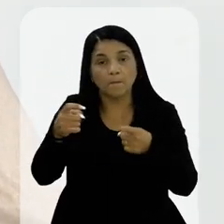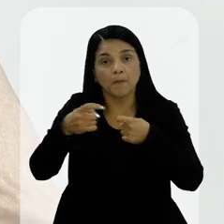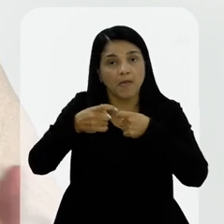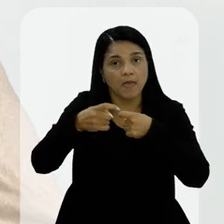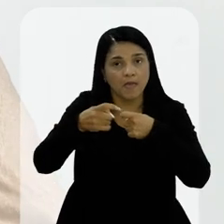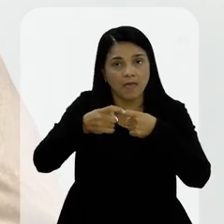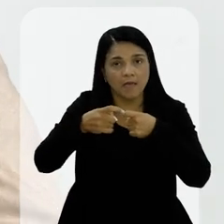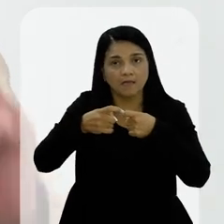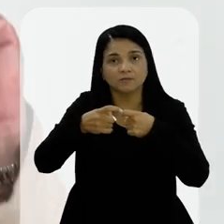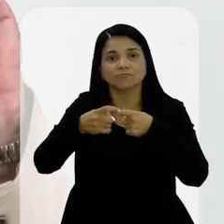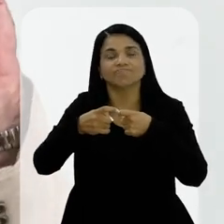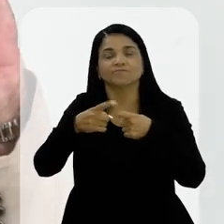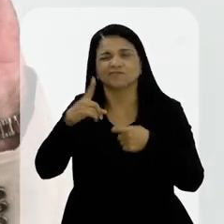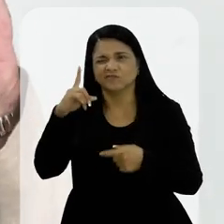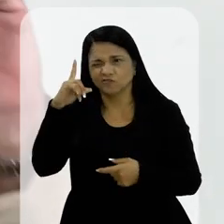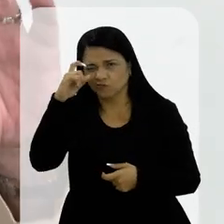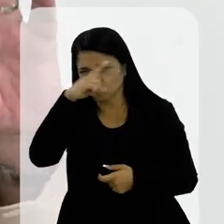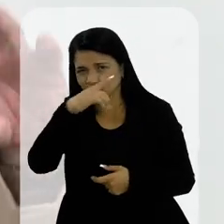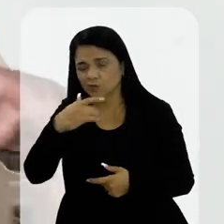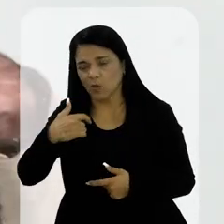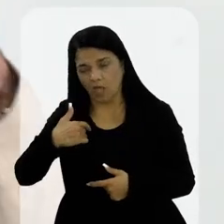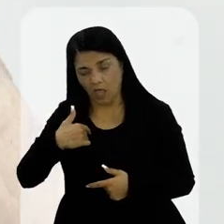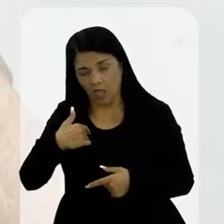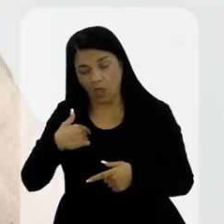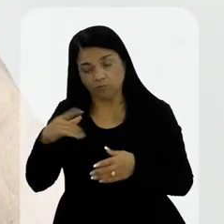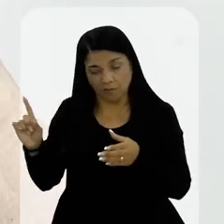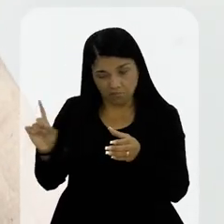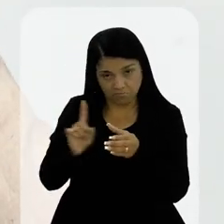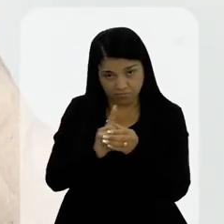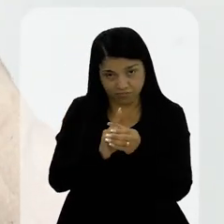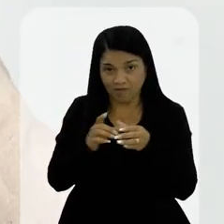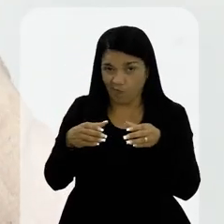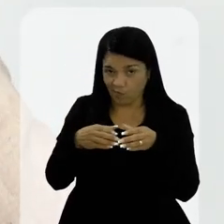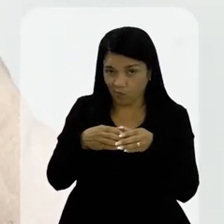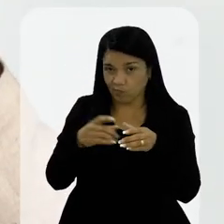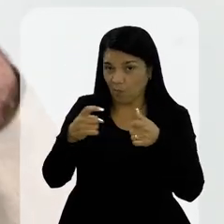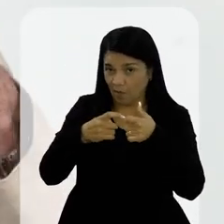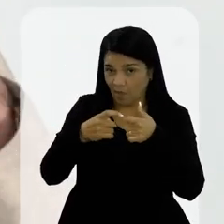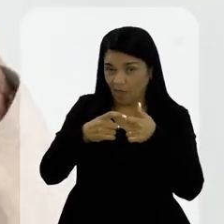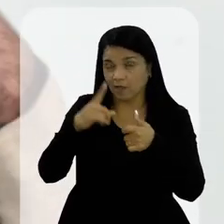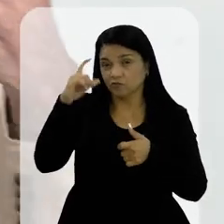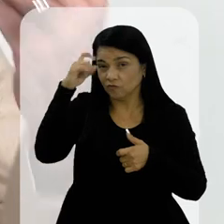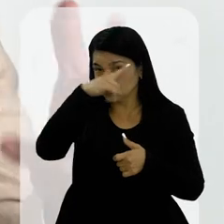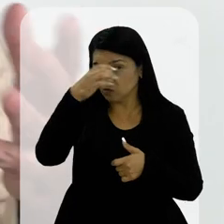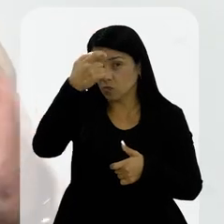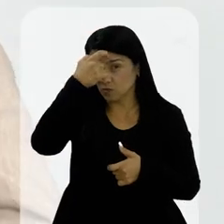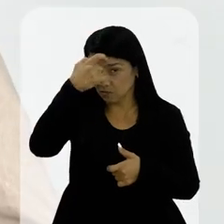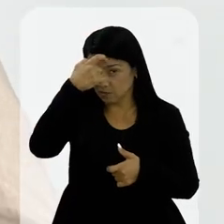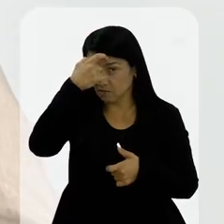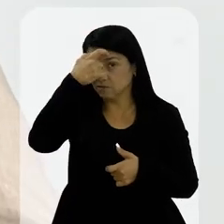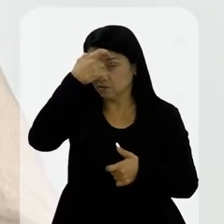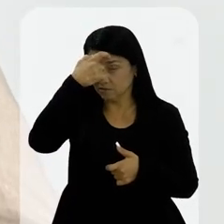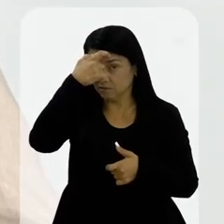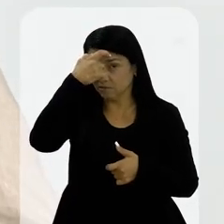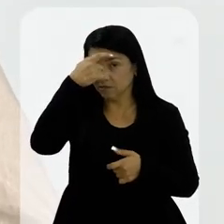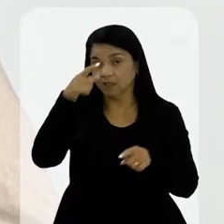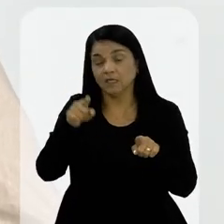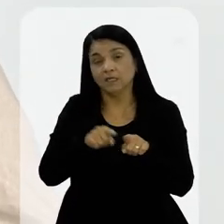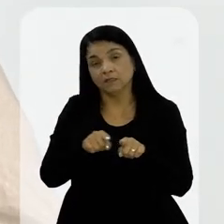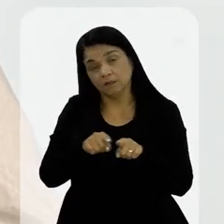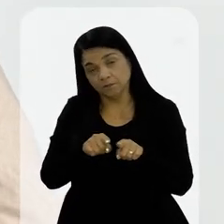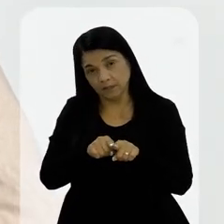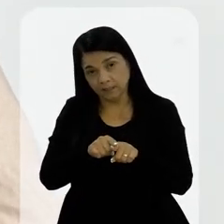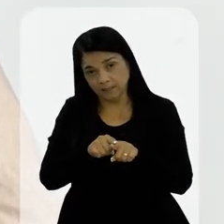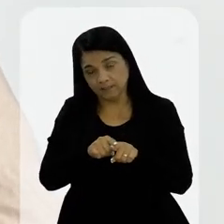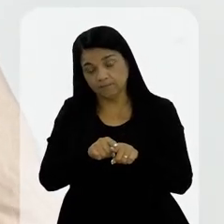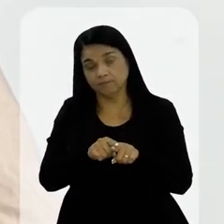do médico, que às vezes é difícil, eu só pertenço a essa classe, mas é difícil essa conscientização e